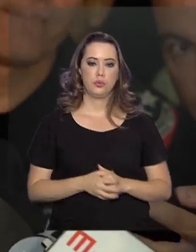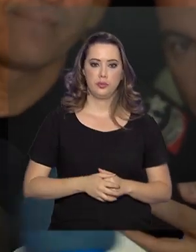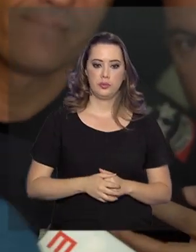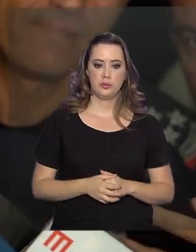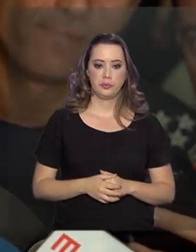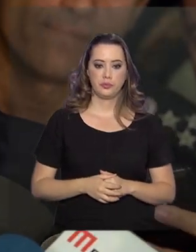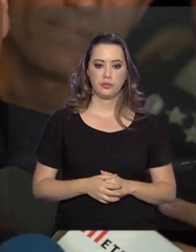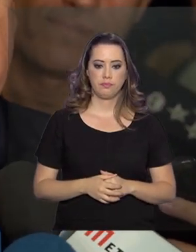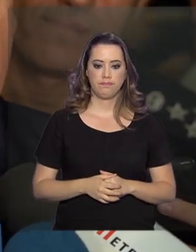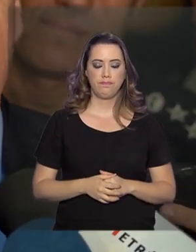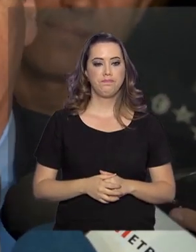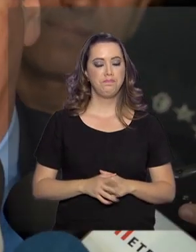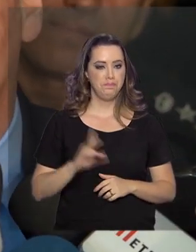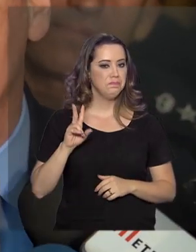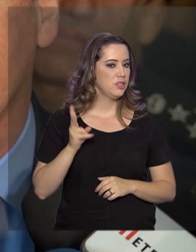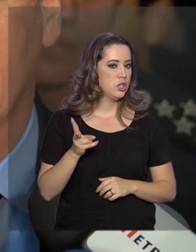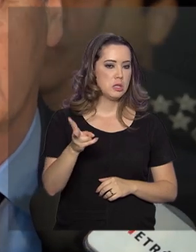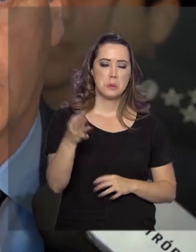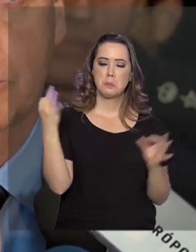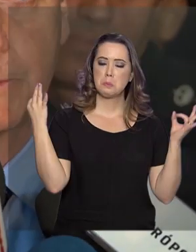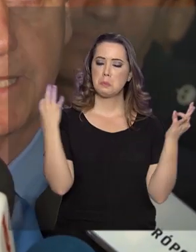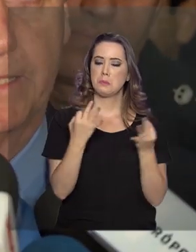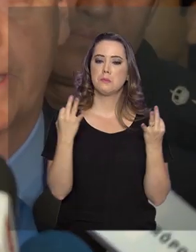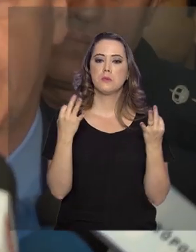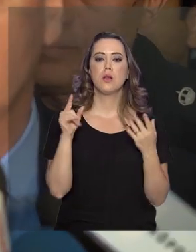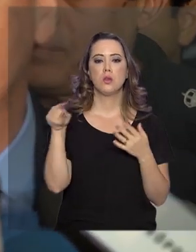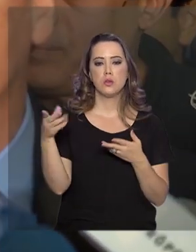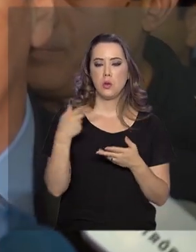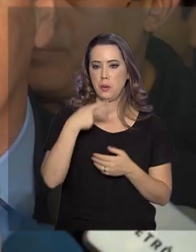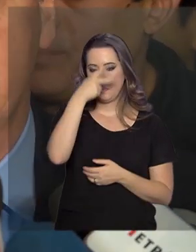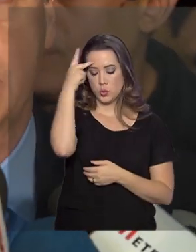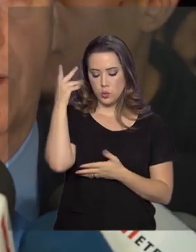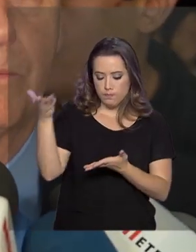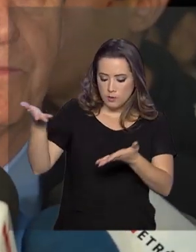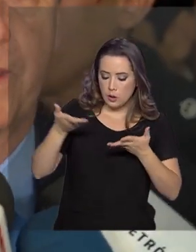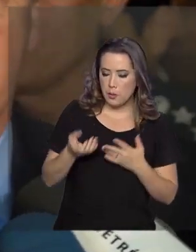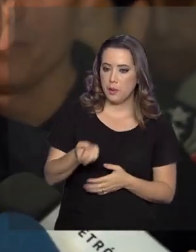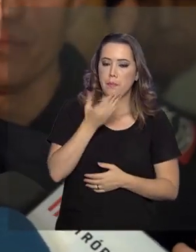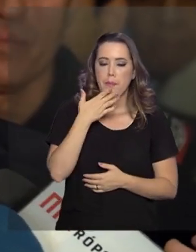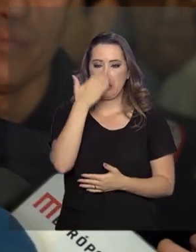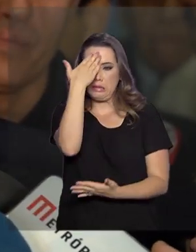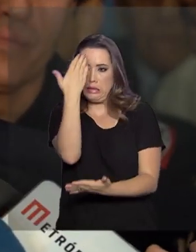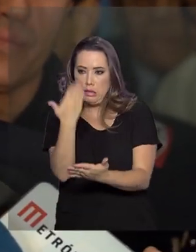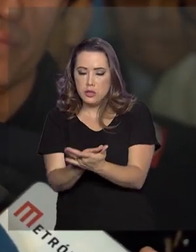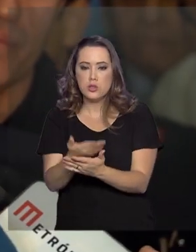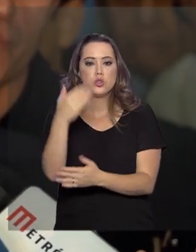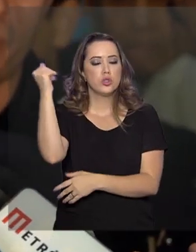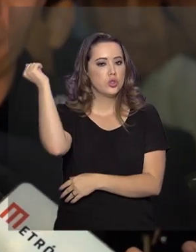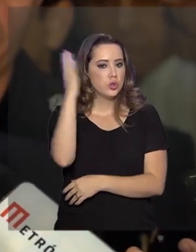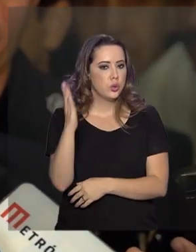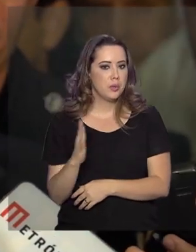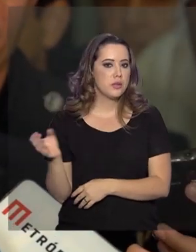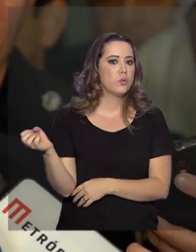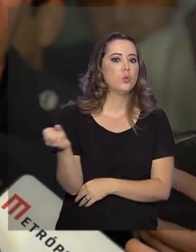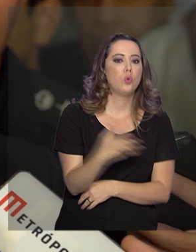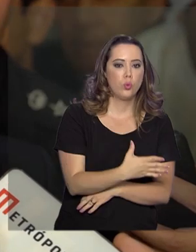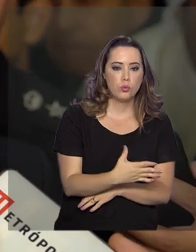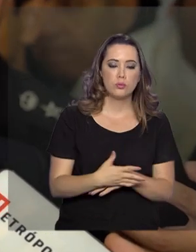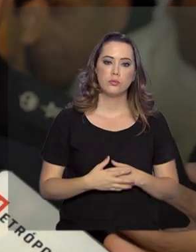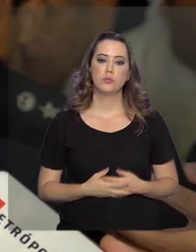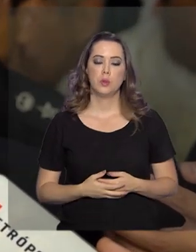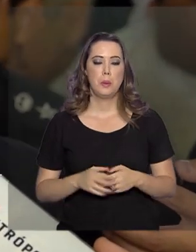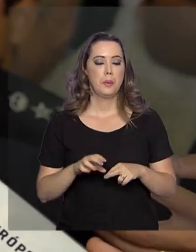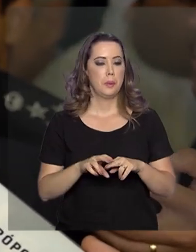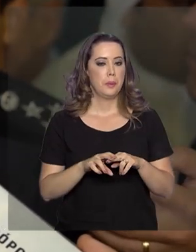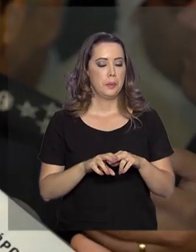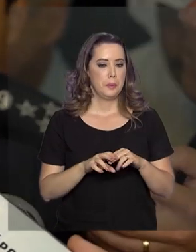A avaliação excepcional, a hospitalidade, o interesse e a confiança do novo Brasil por